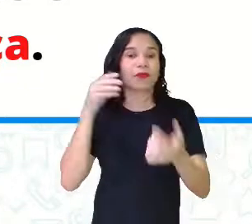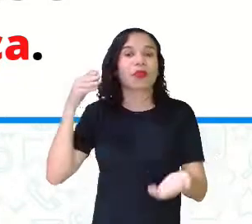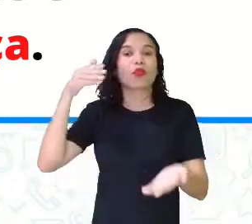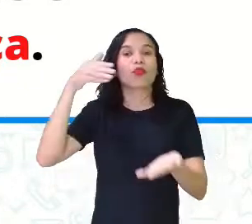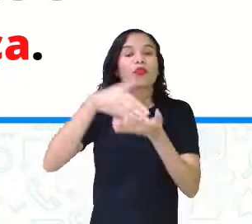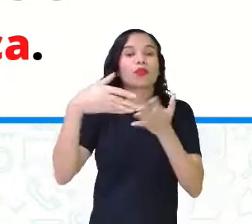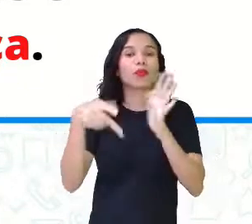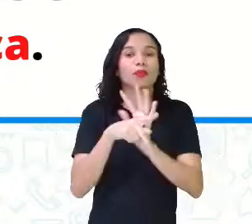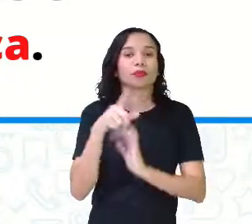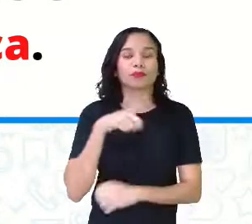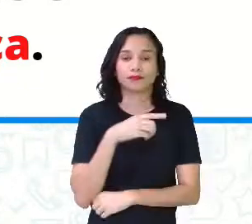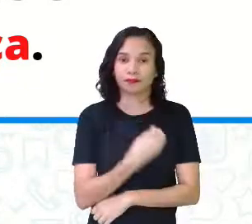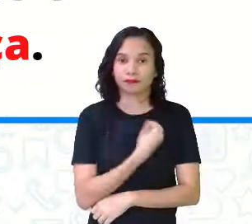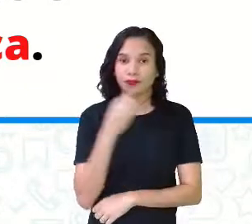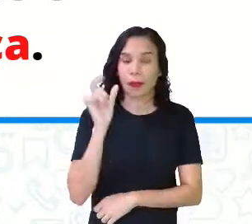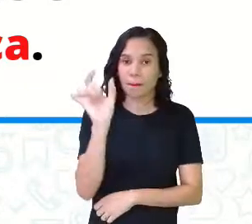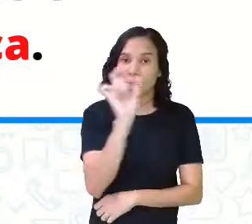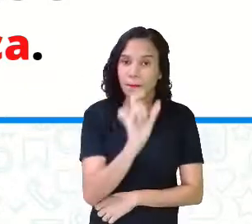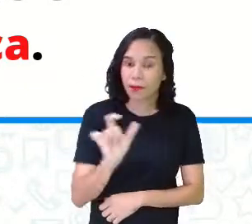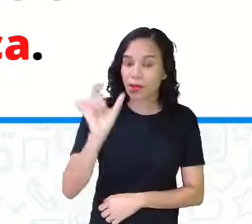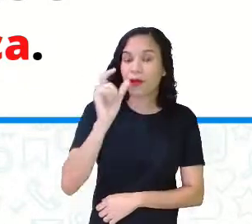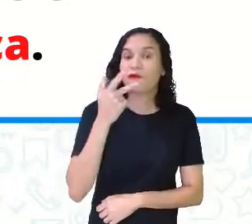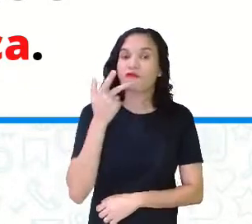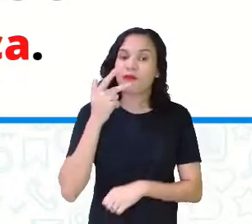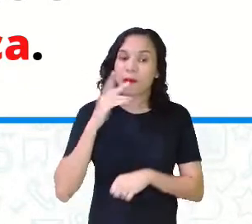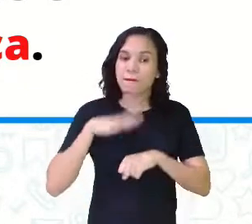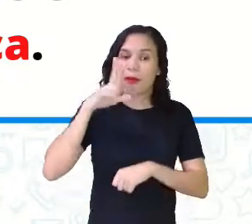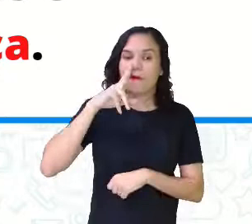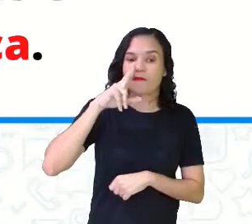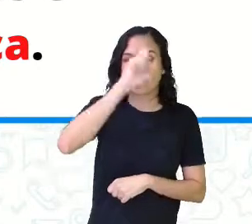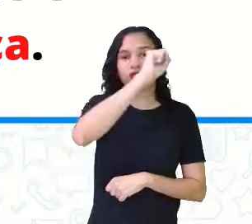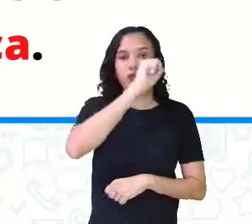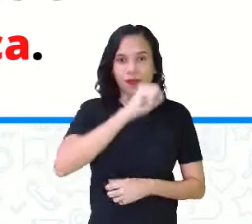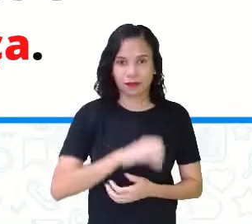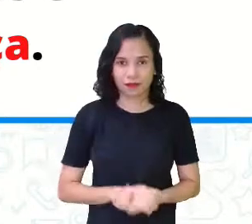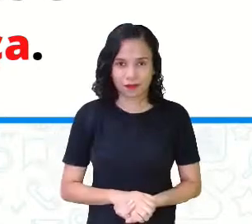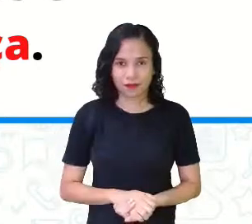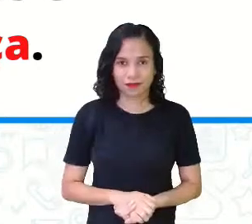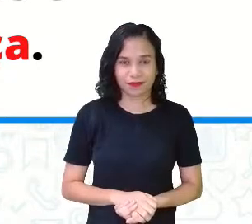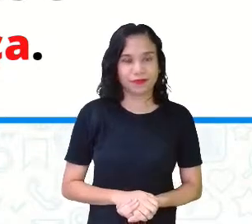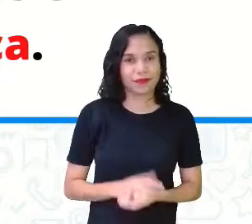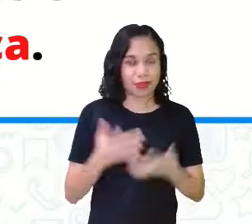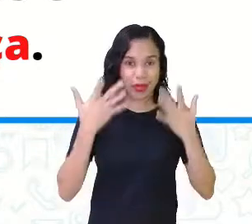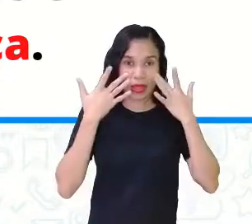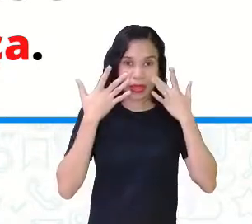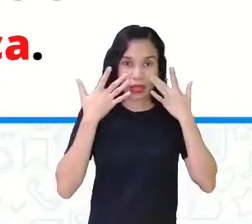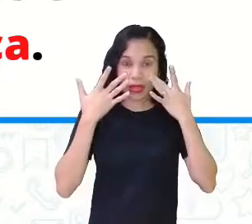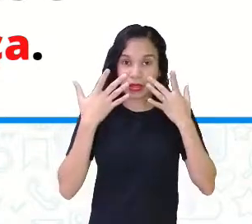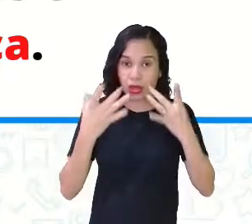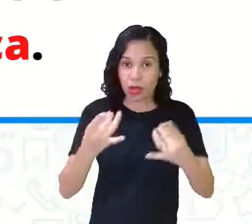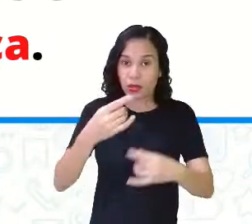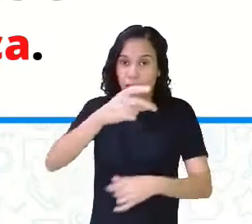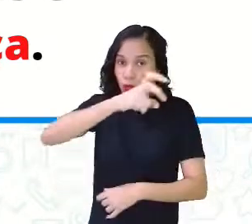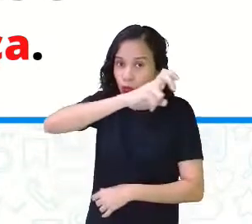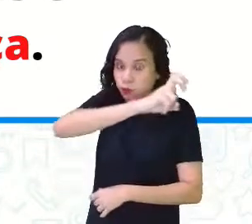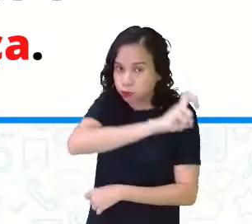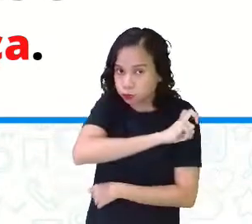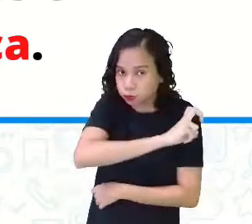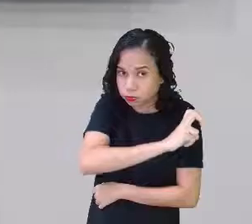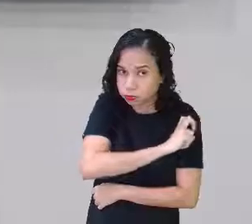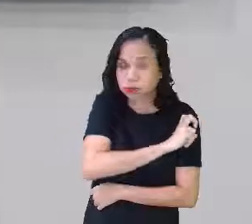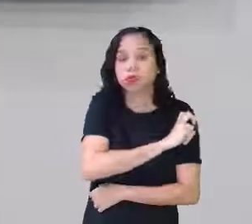sílaba dessas palavras é pronunciada com mais força. Atenção, quinto ano,